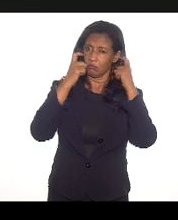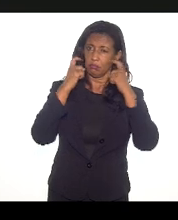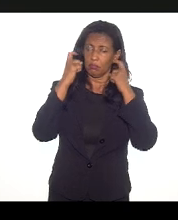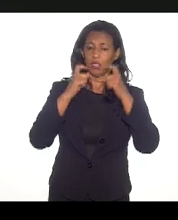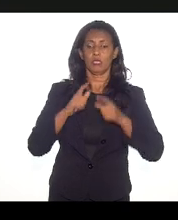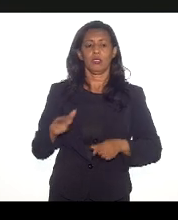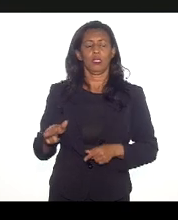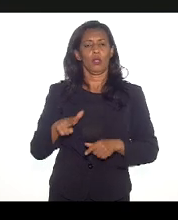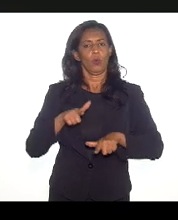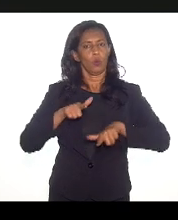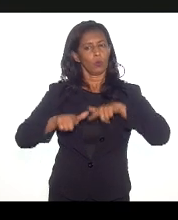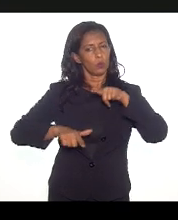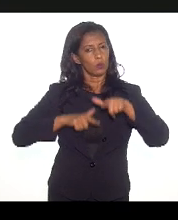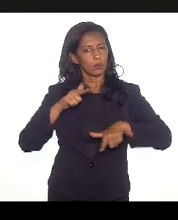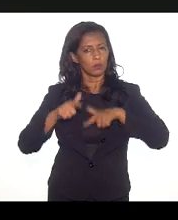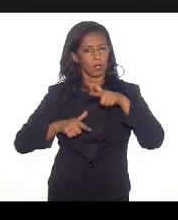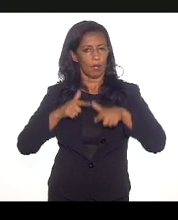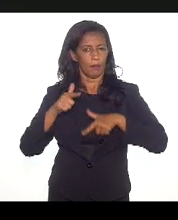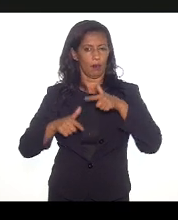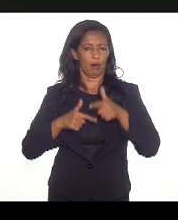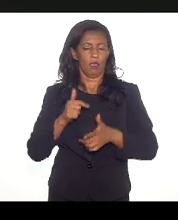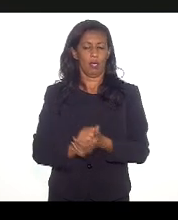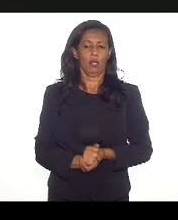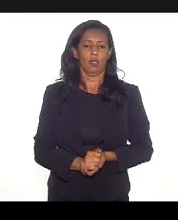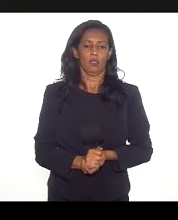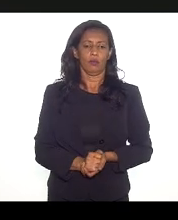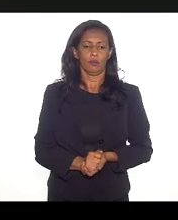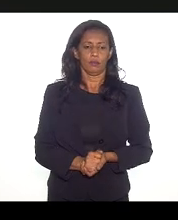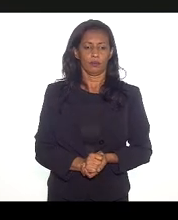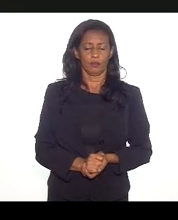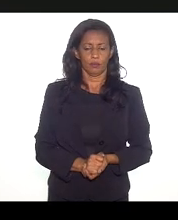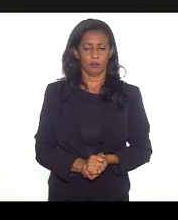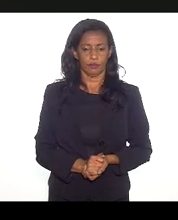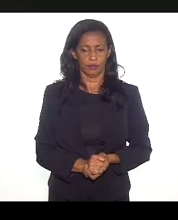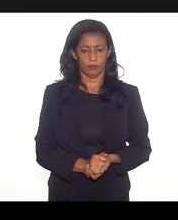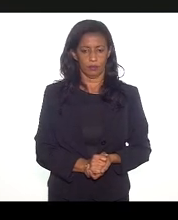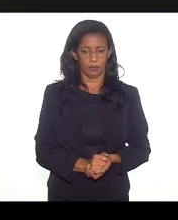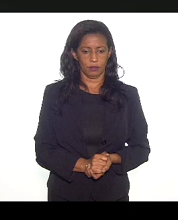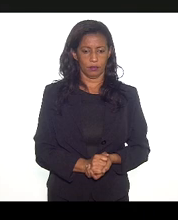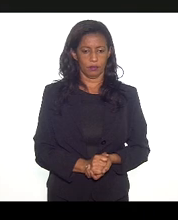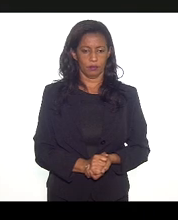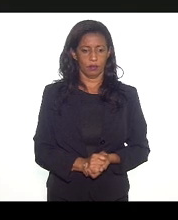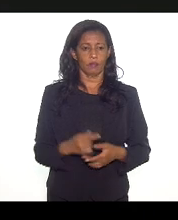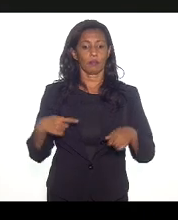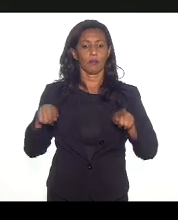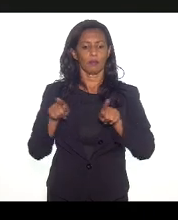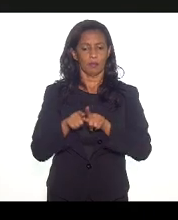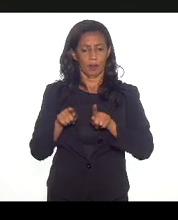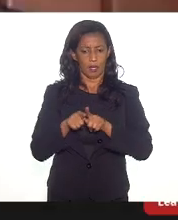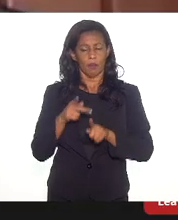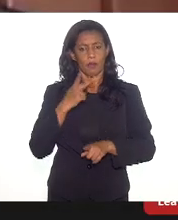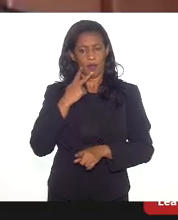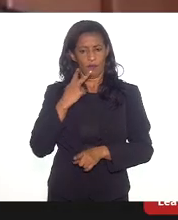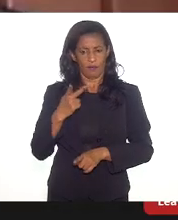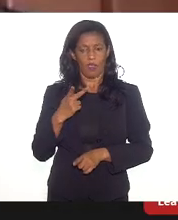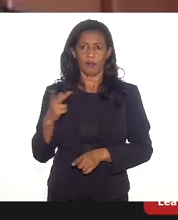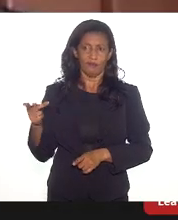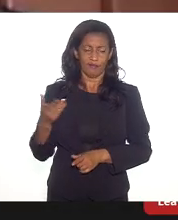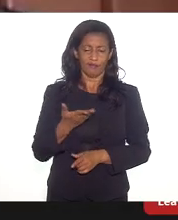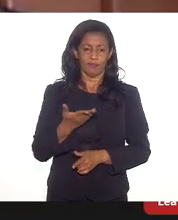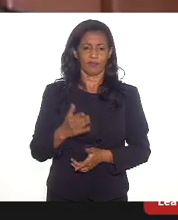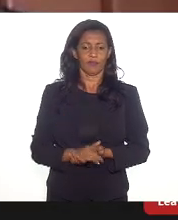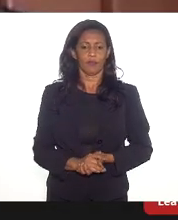do emprego, da geração de trabalho e renda, também fará uso da palavra já já.